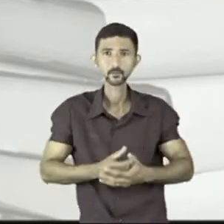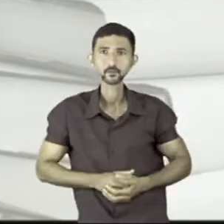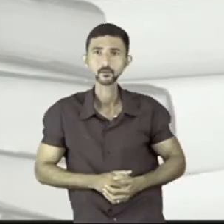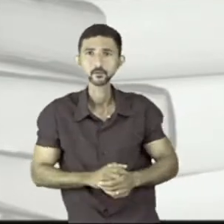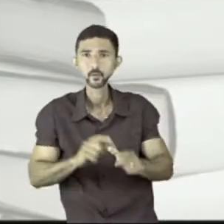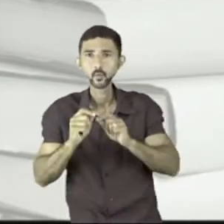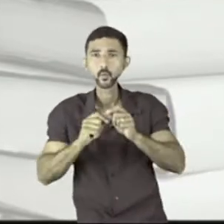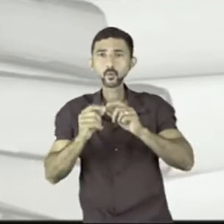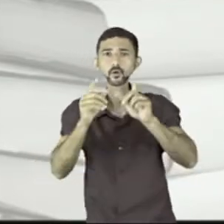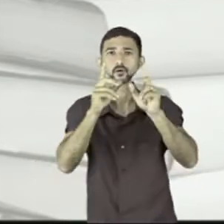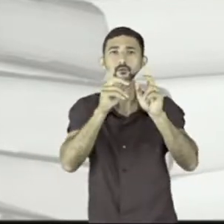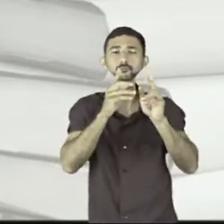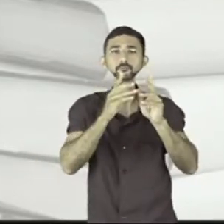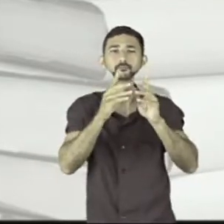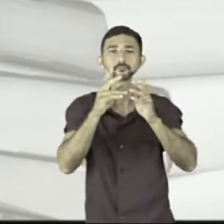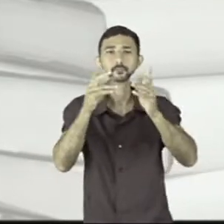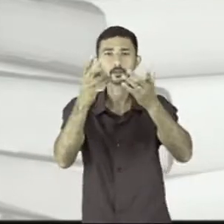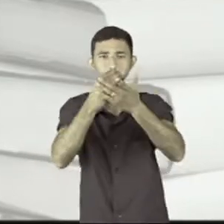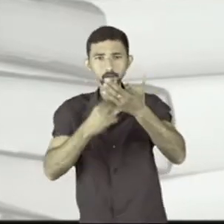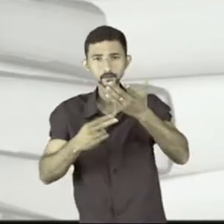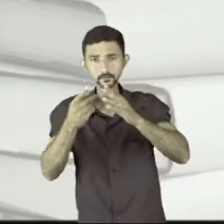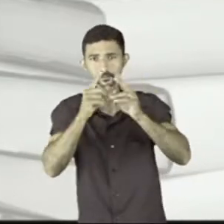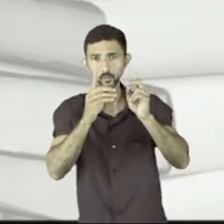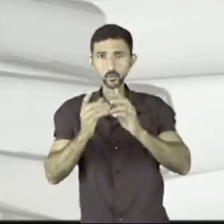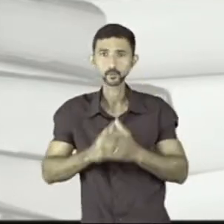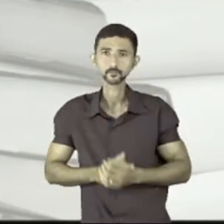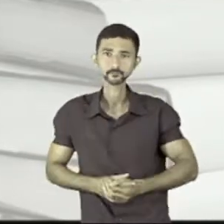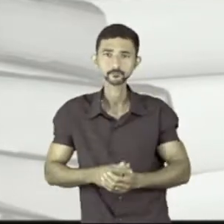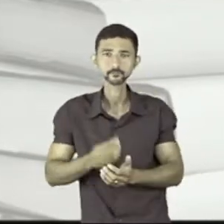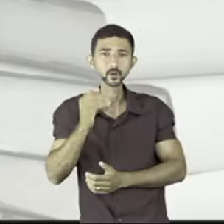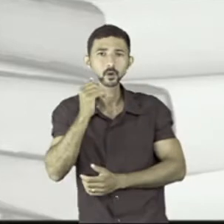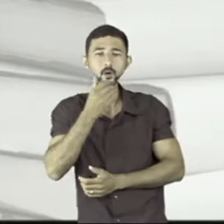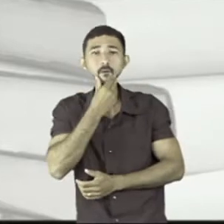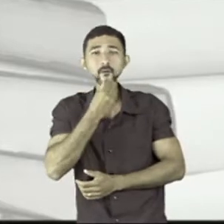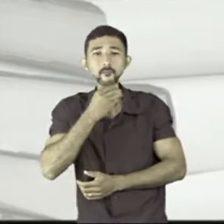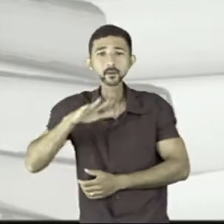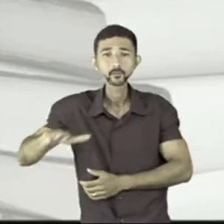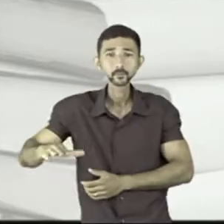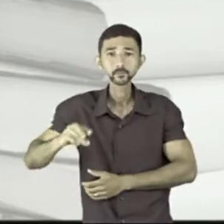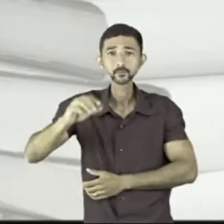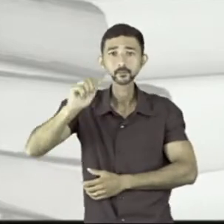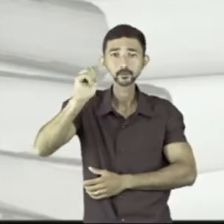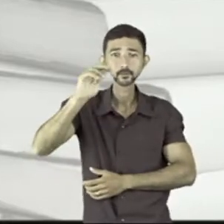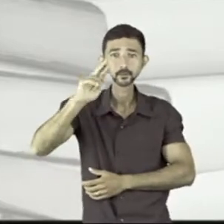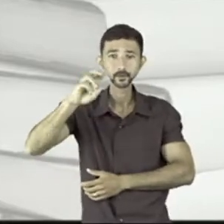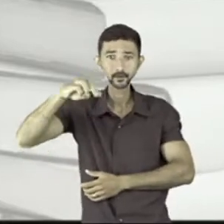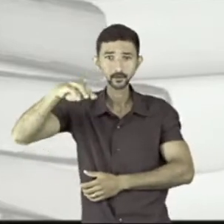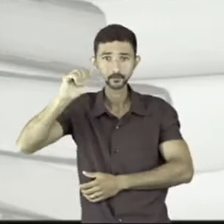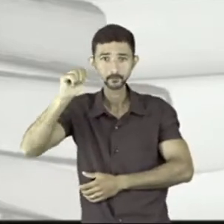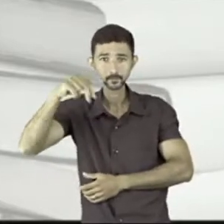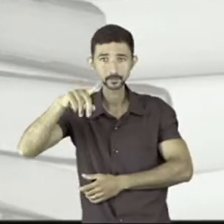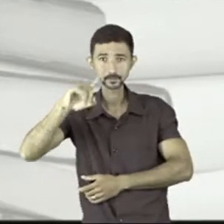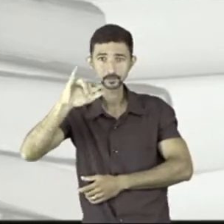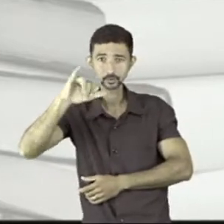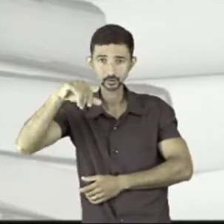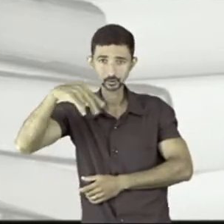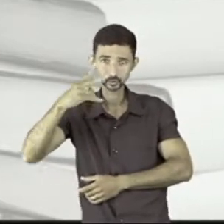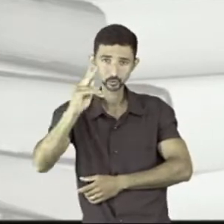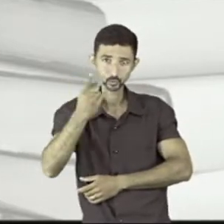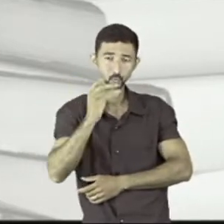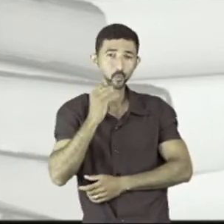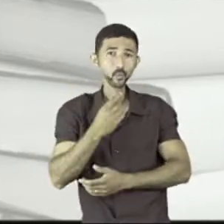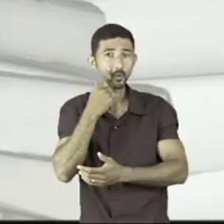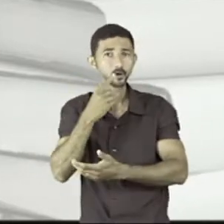com uma tira do Armandinho, que é um personagem que já é conhecido nosso. Na aula